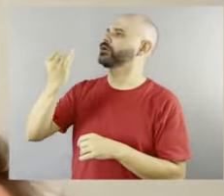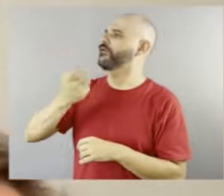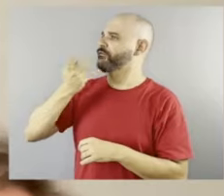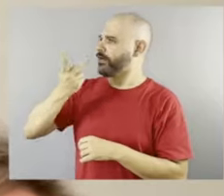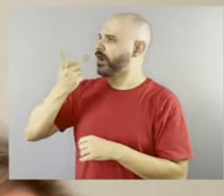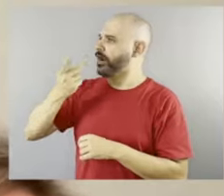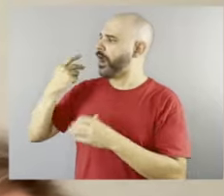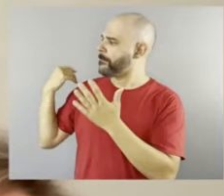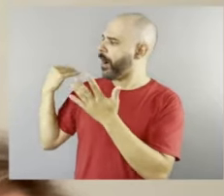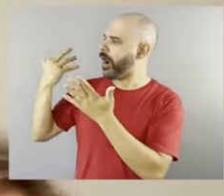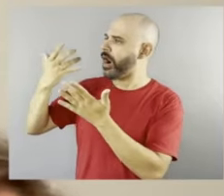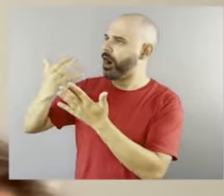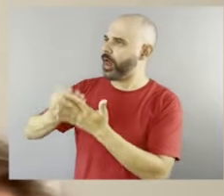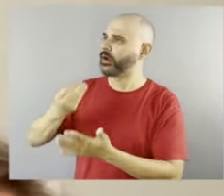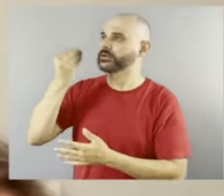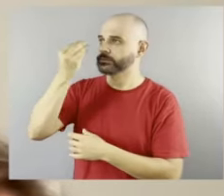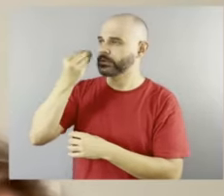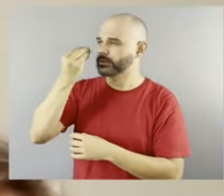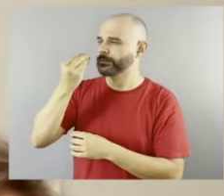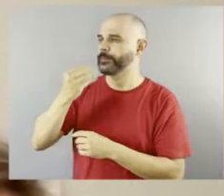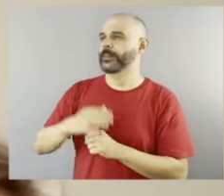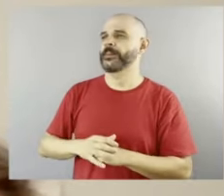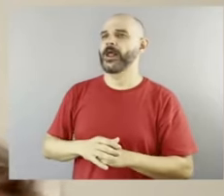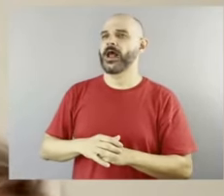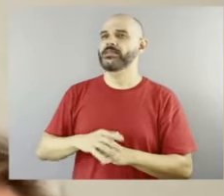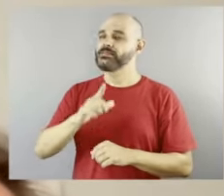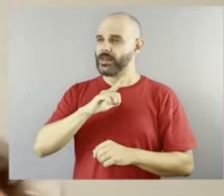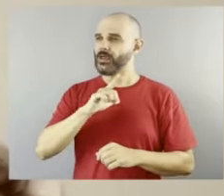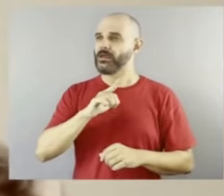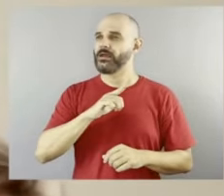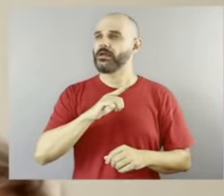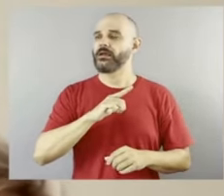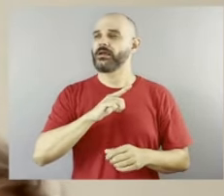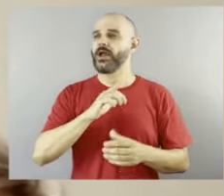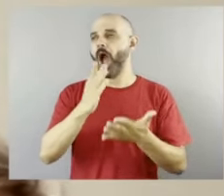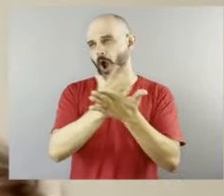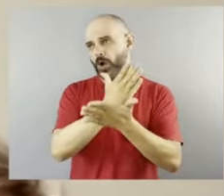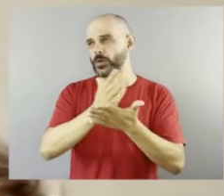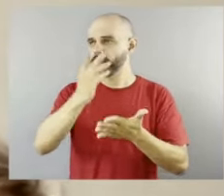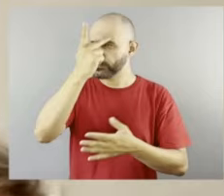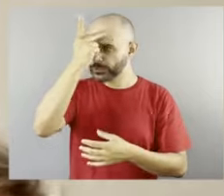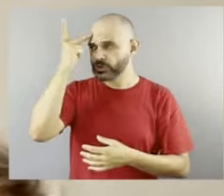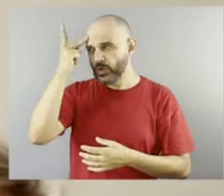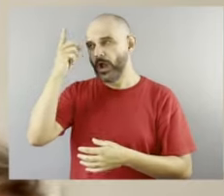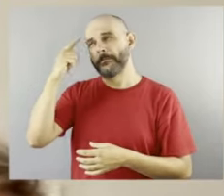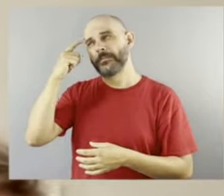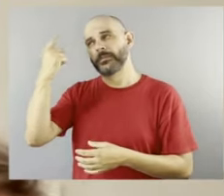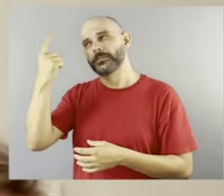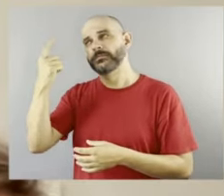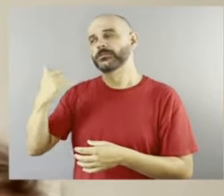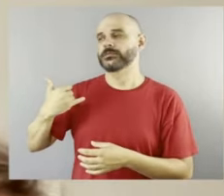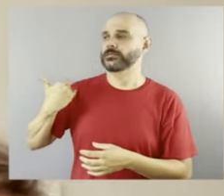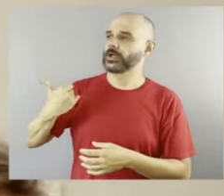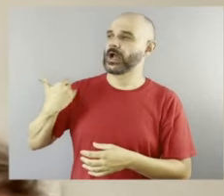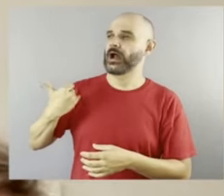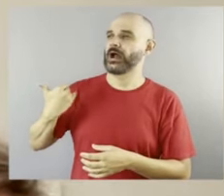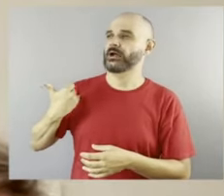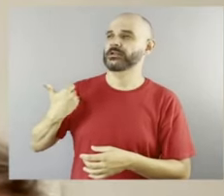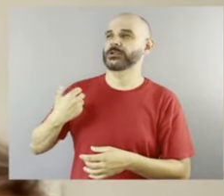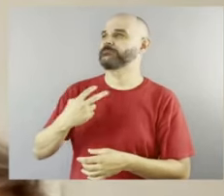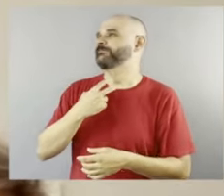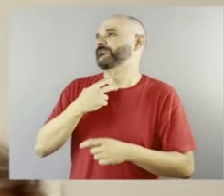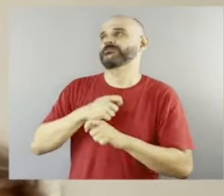Porque, assim, há muitas pessoas que acham que a idade tem a ver com